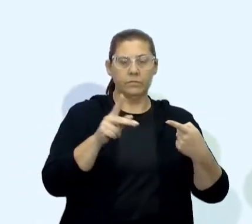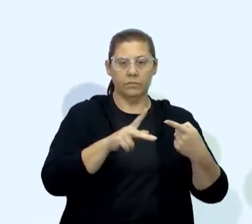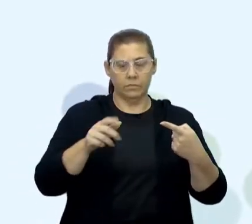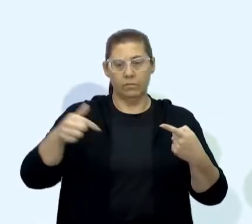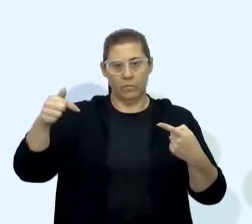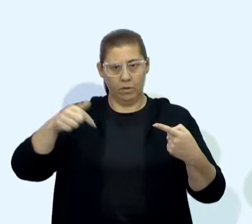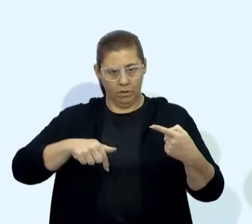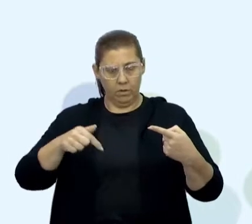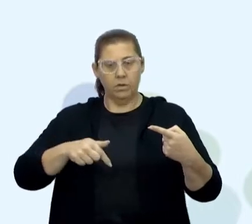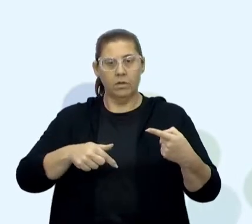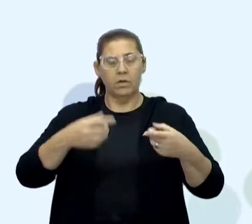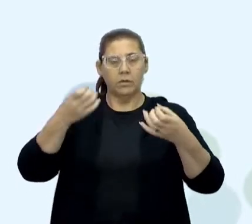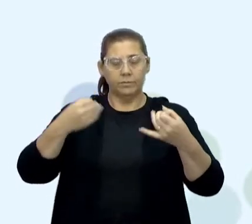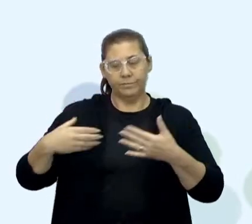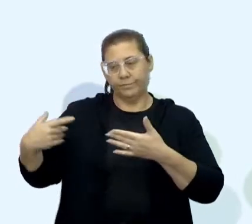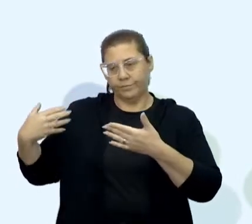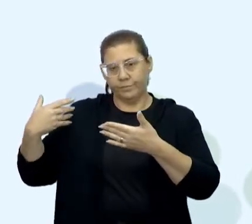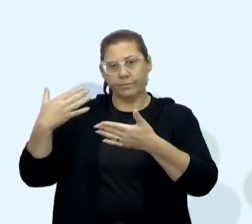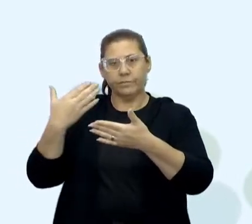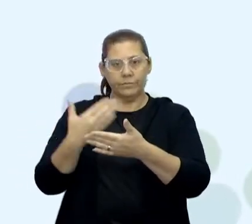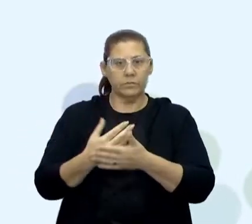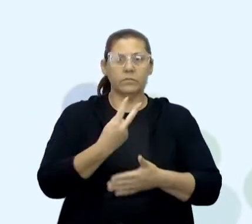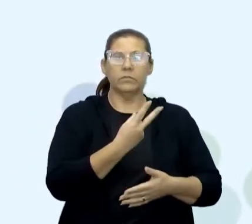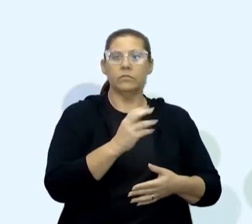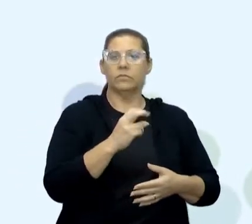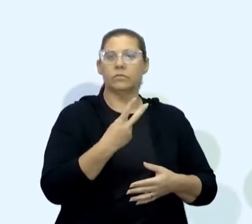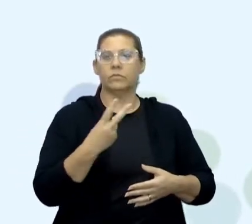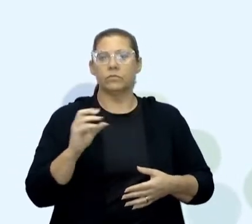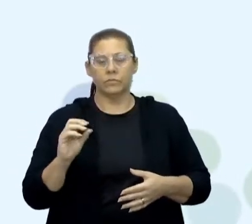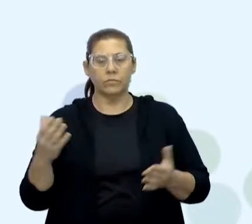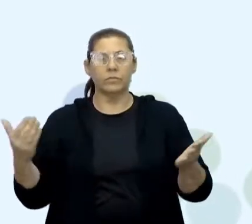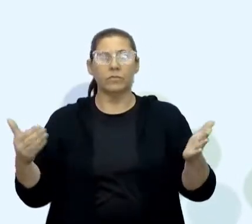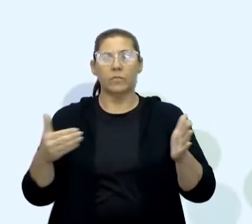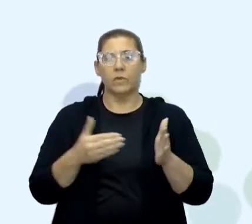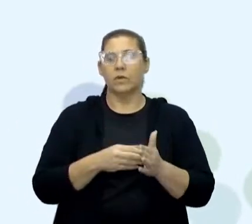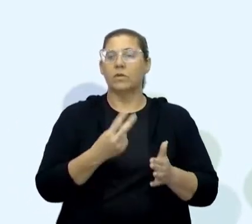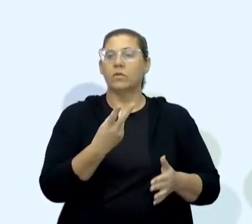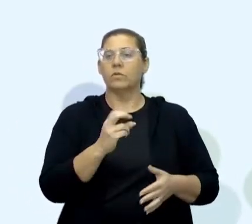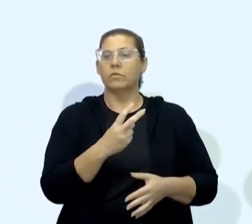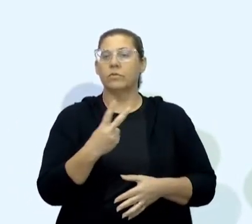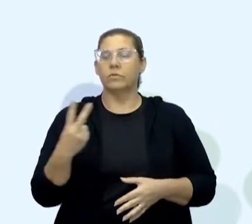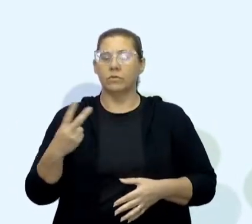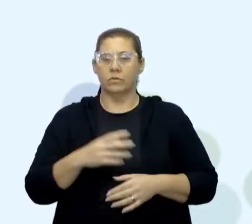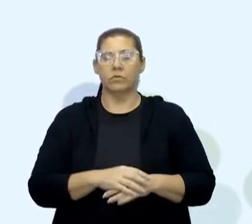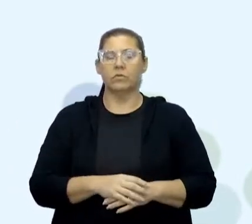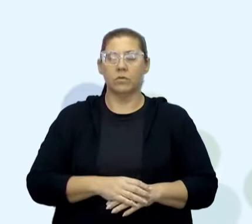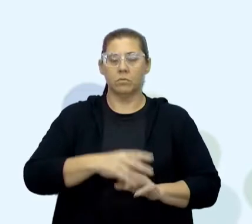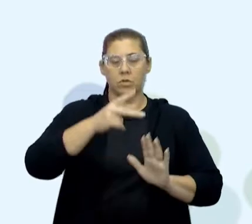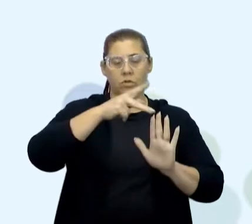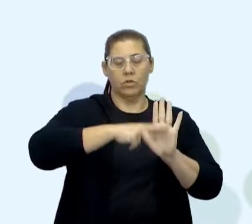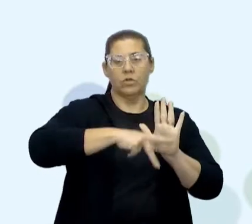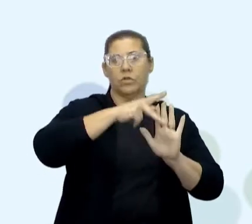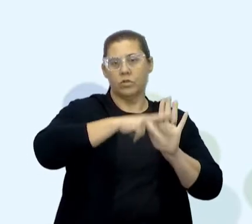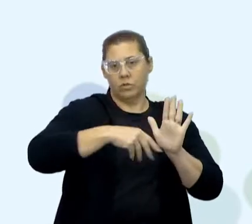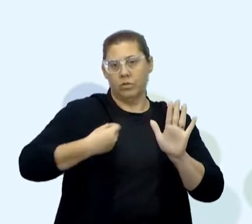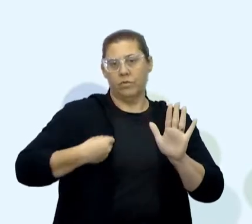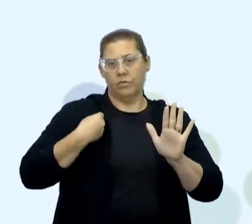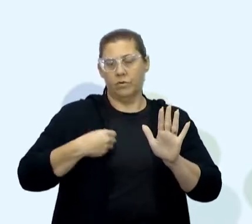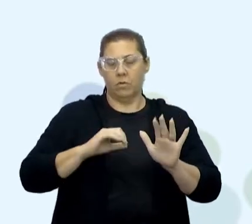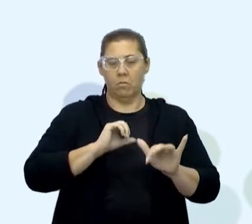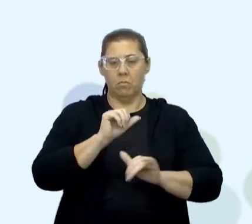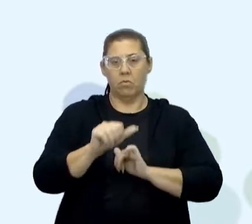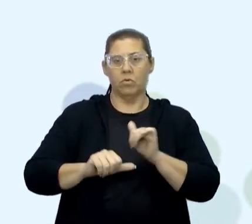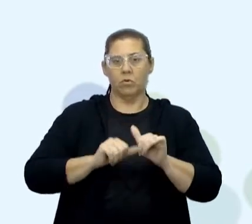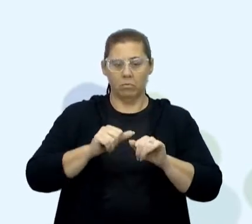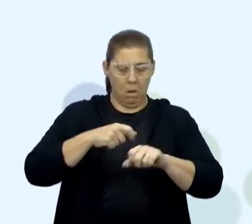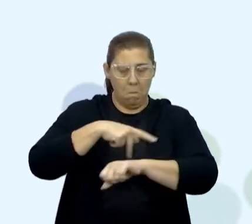e ela contou aí a trajetória de 2020 até a chegada aí de 2022 com o seu projeto. Ela trocou até de